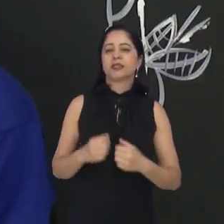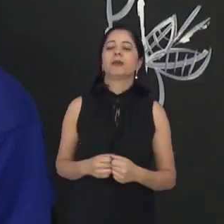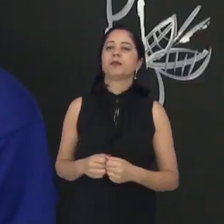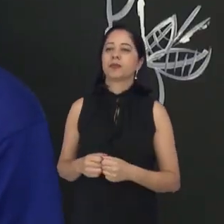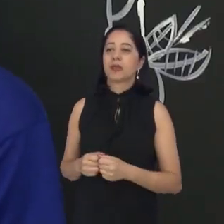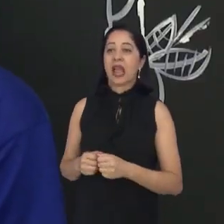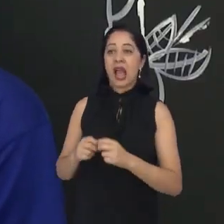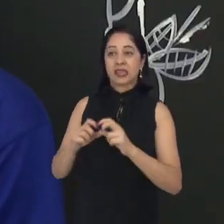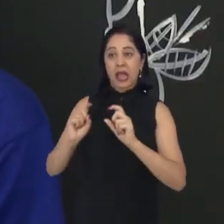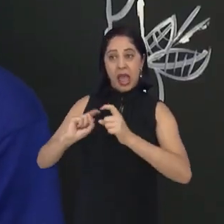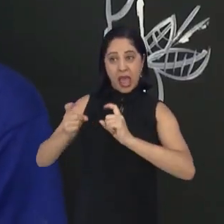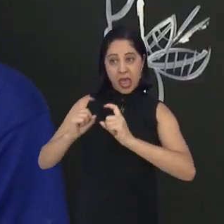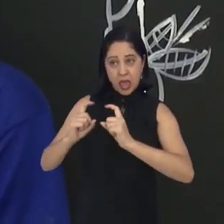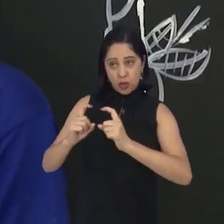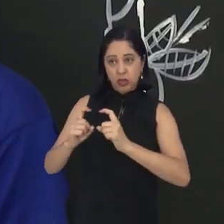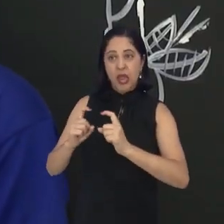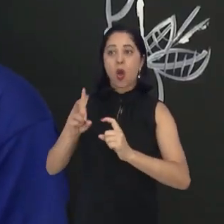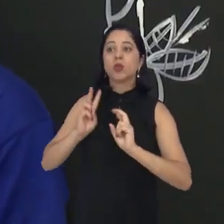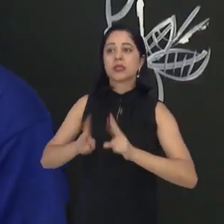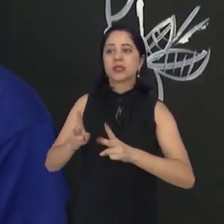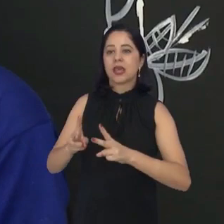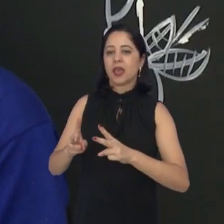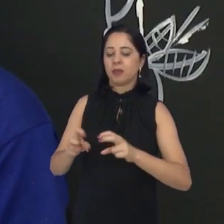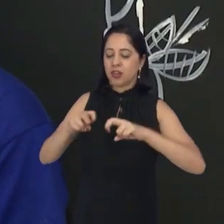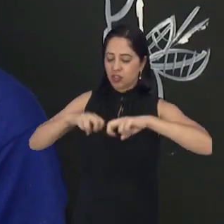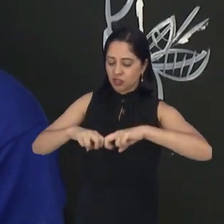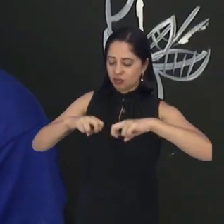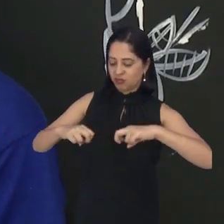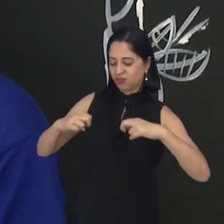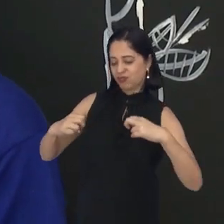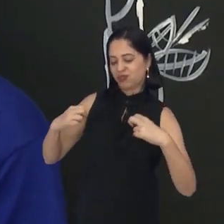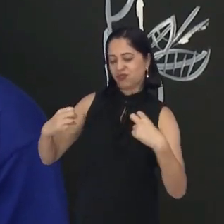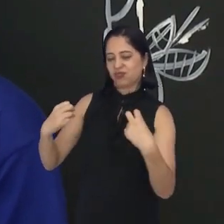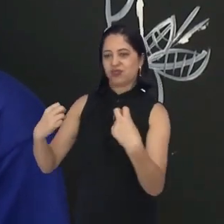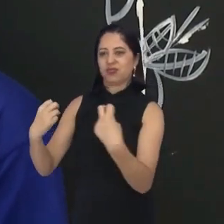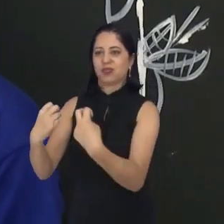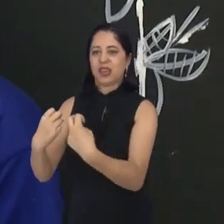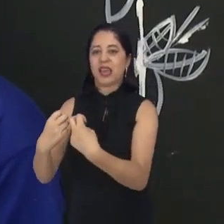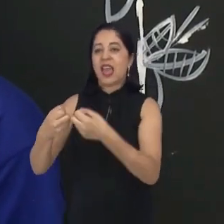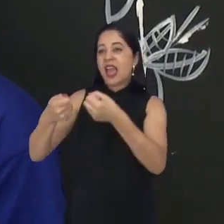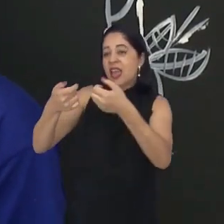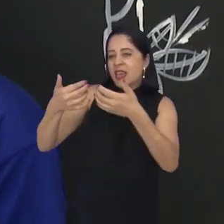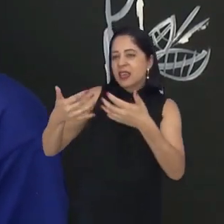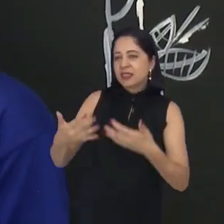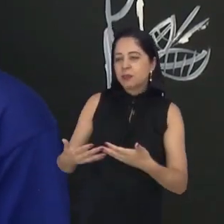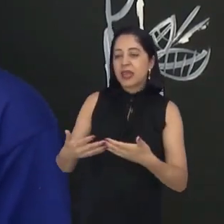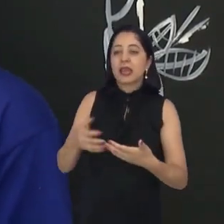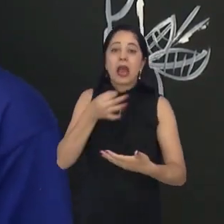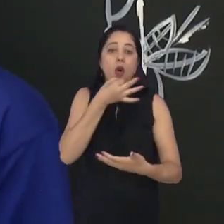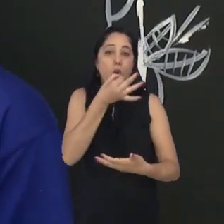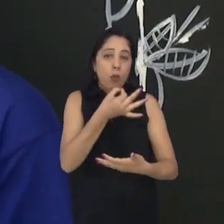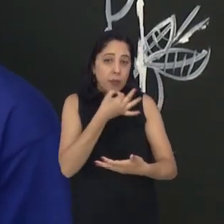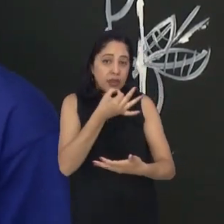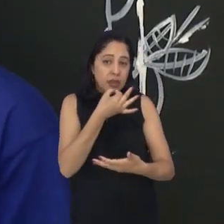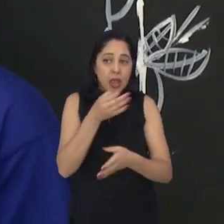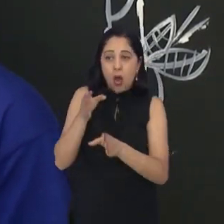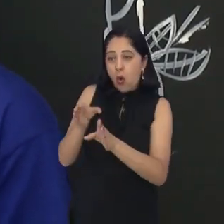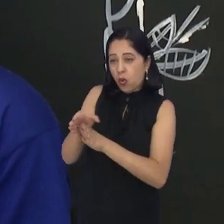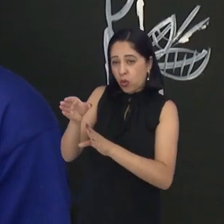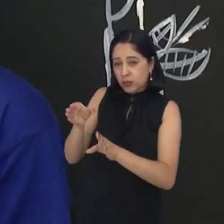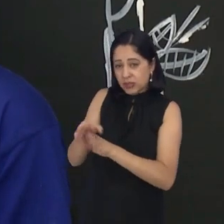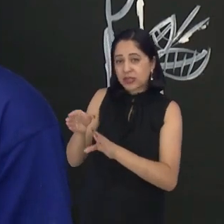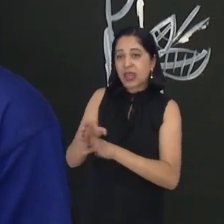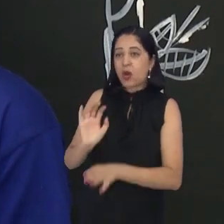Assembleia, a gente faz uma roda, a gente conta sobre felicitações e críticas que acontecem na nossa turma